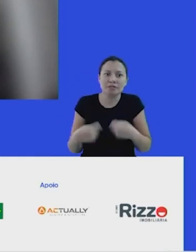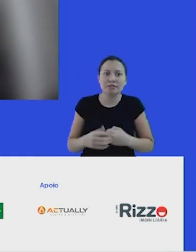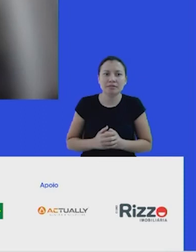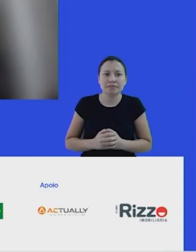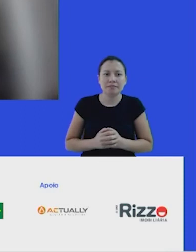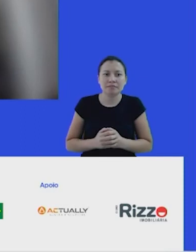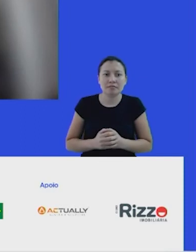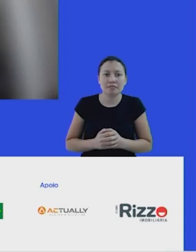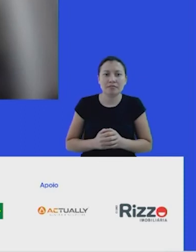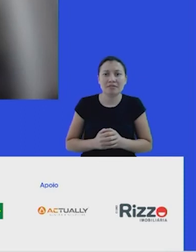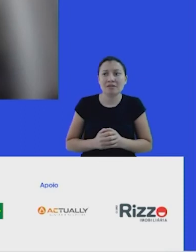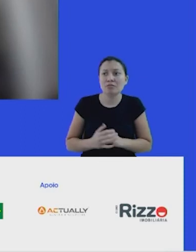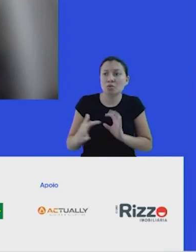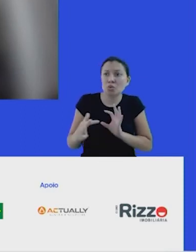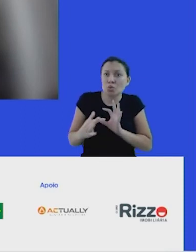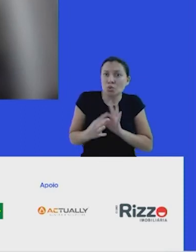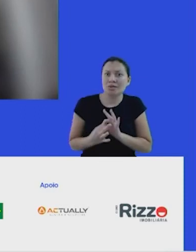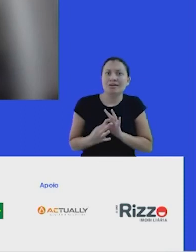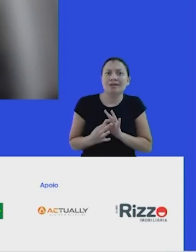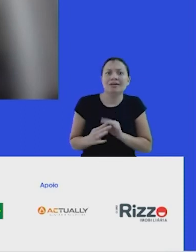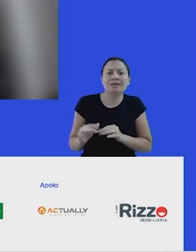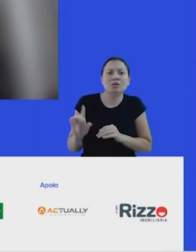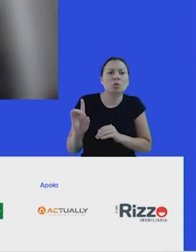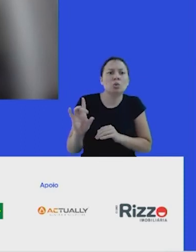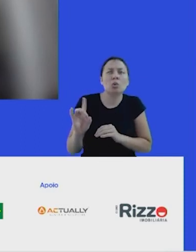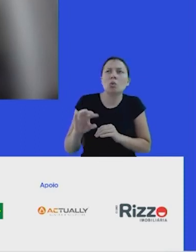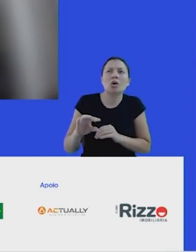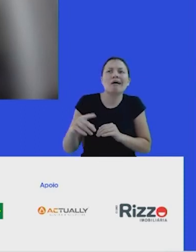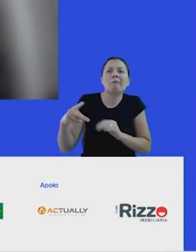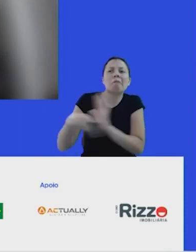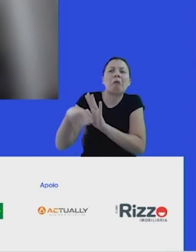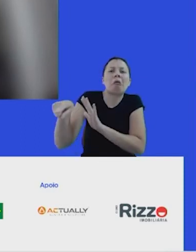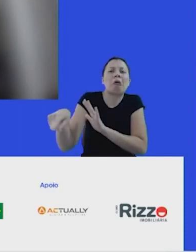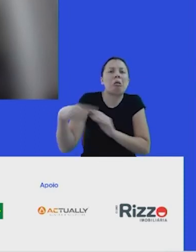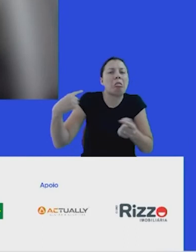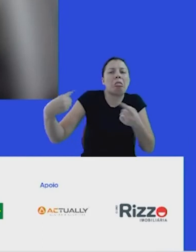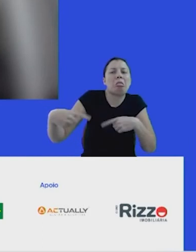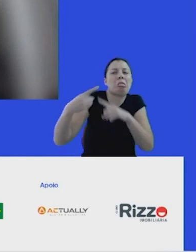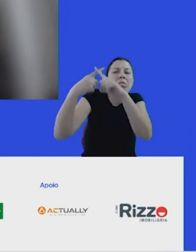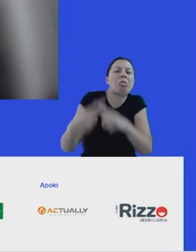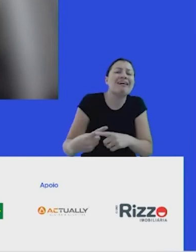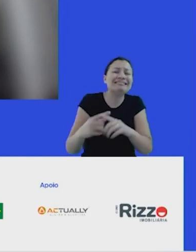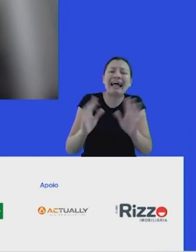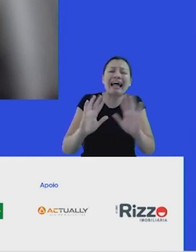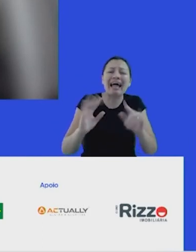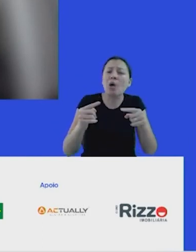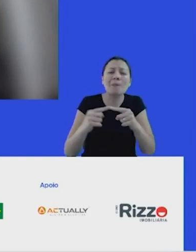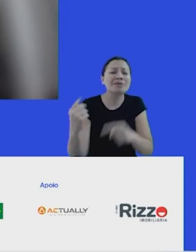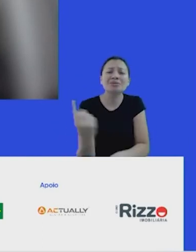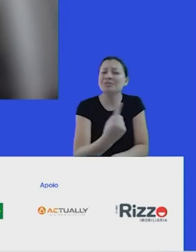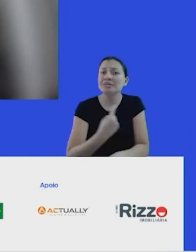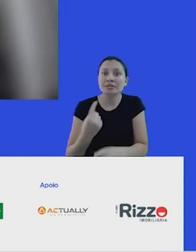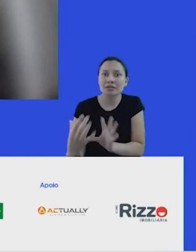porque é a união de forças. Essas não são causas onde a gente compete enquanto empresa, são causas nossas. E a gente se unir,